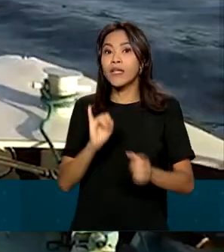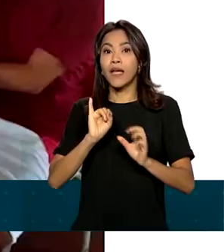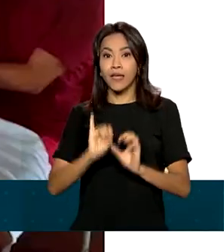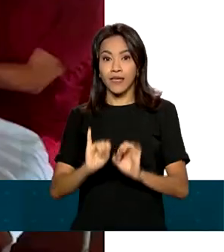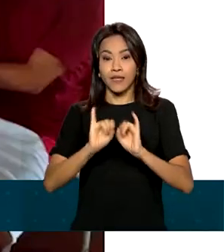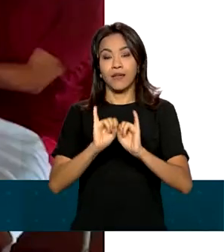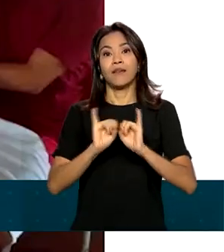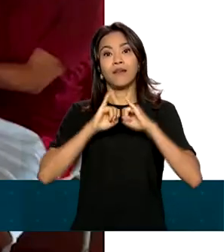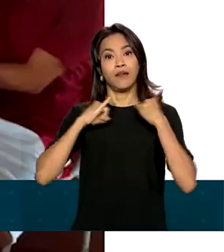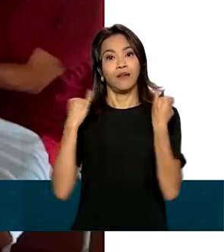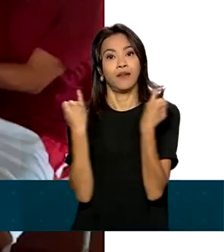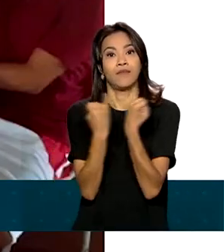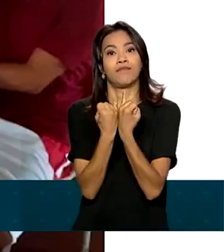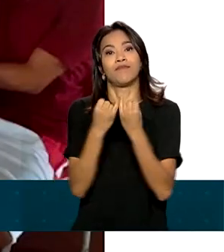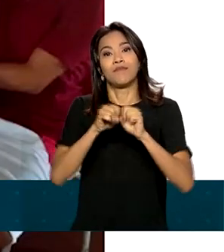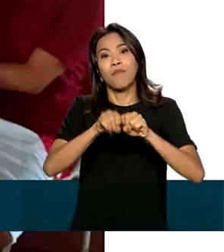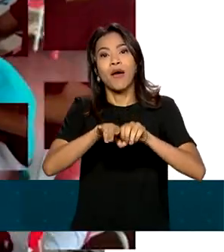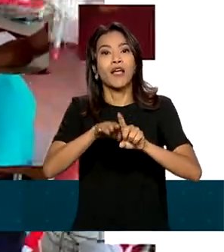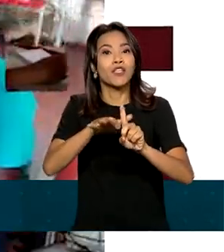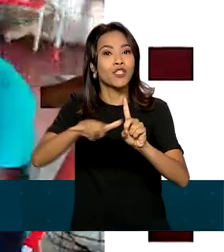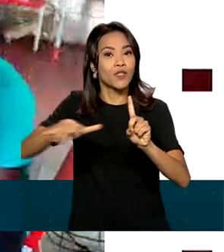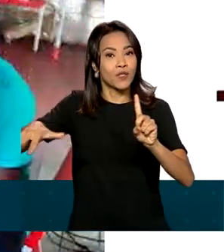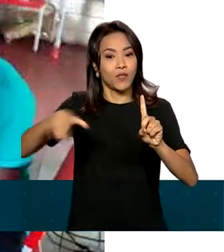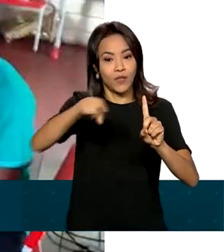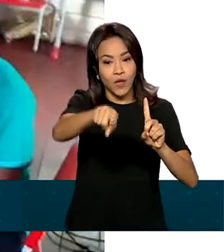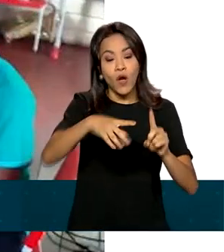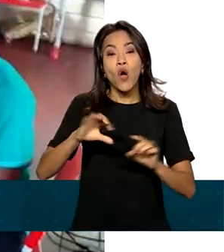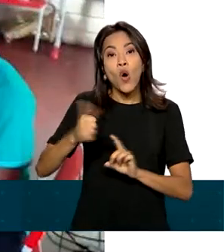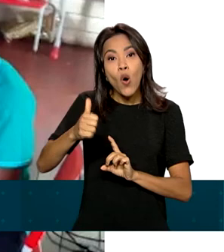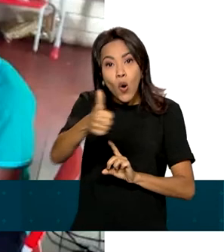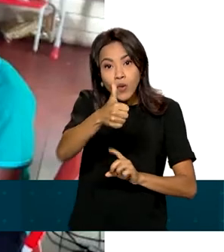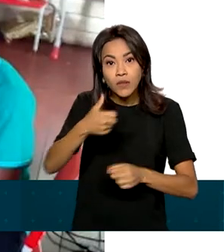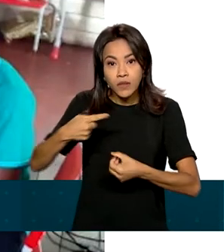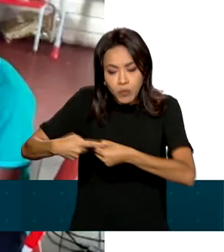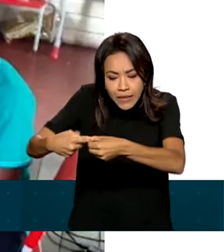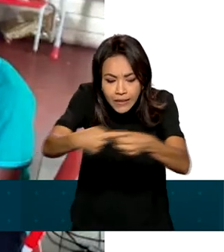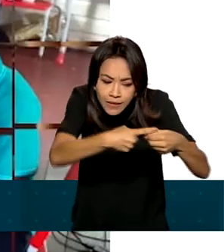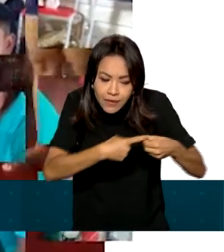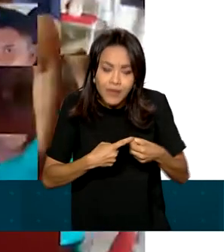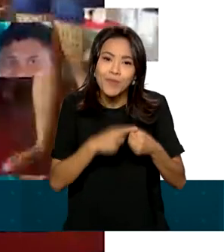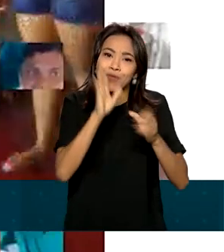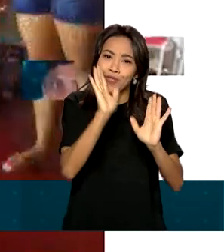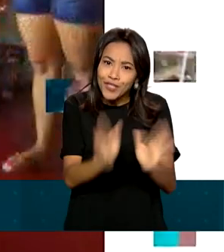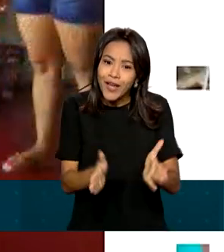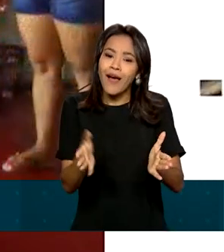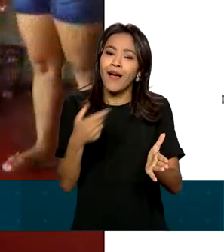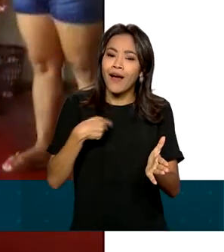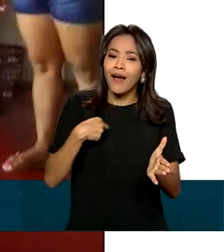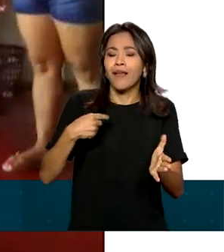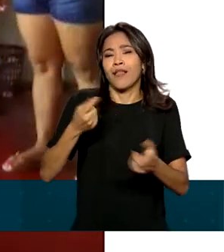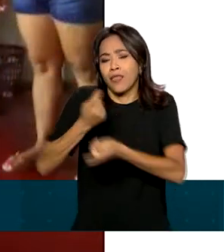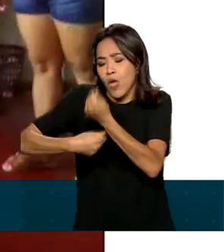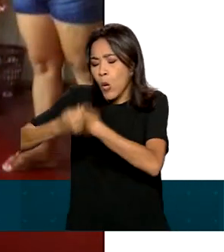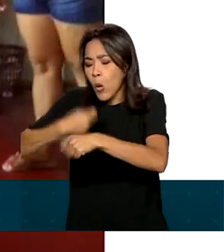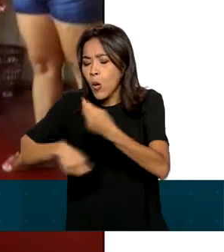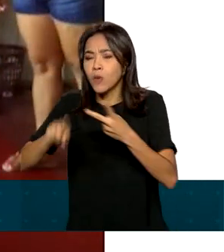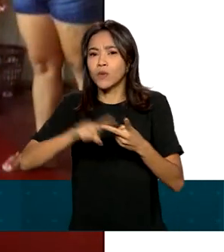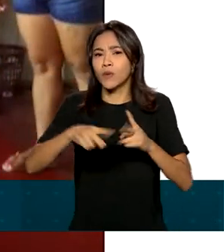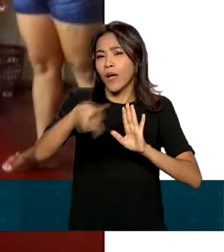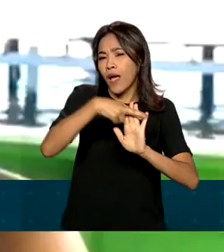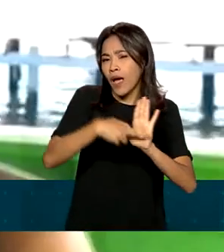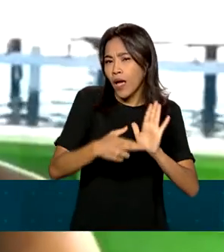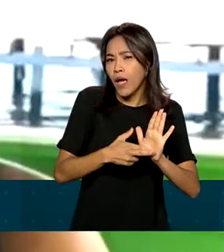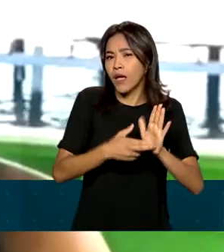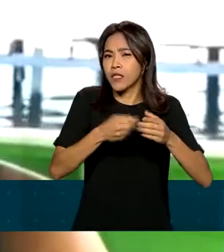no Pará. Ali, cerca de 500 jovens de 11 municípios já foram inseridos no universo de finanças, negócios e regras de